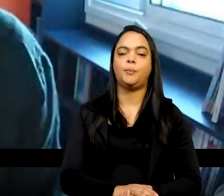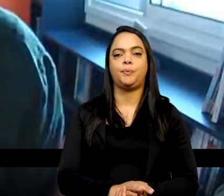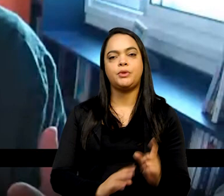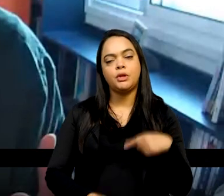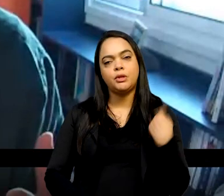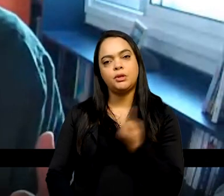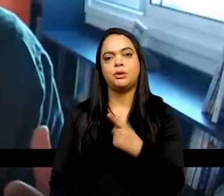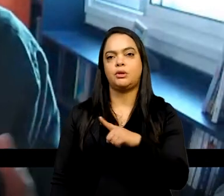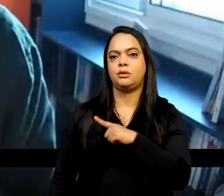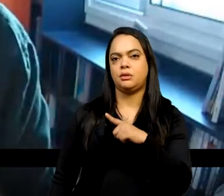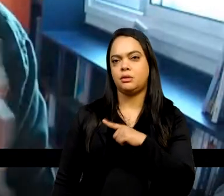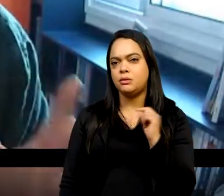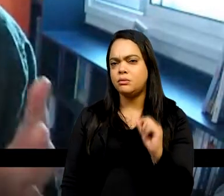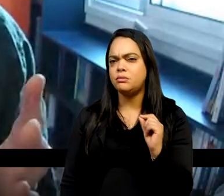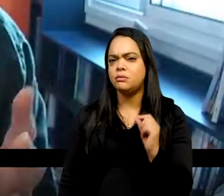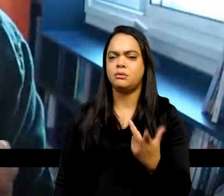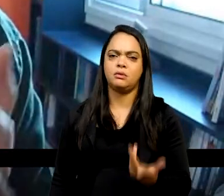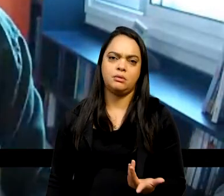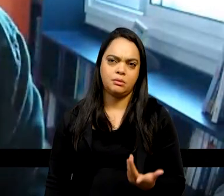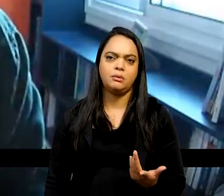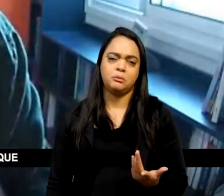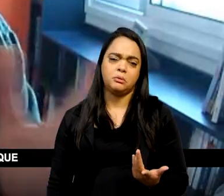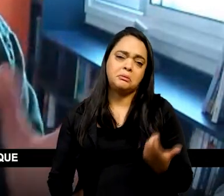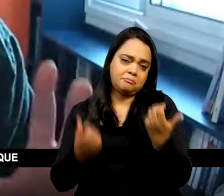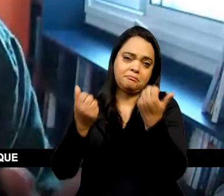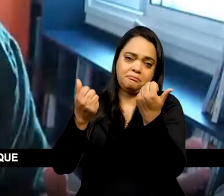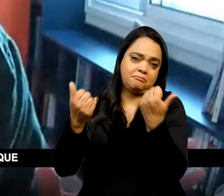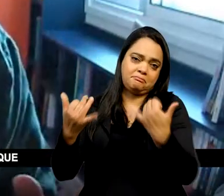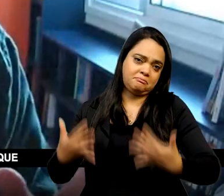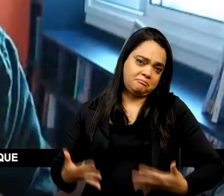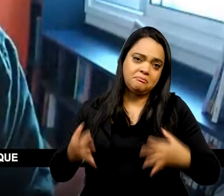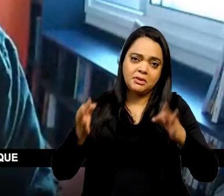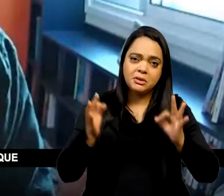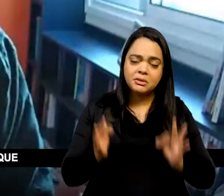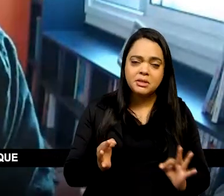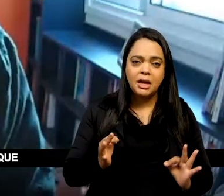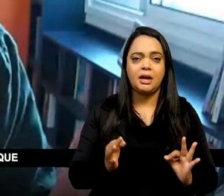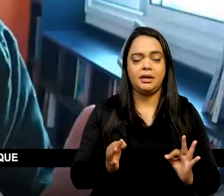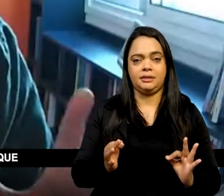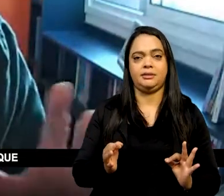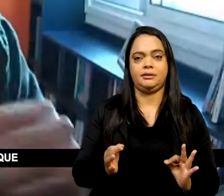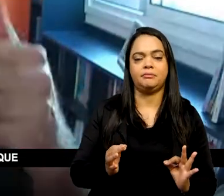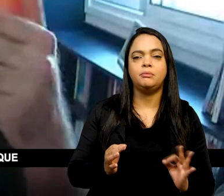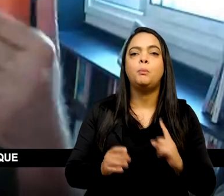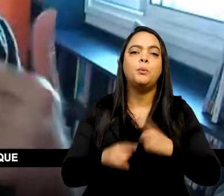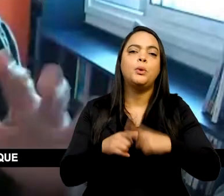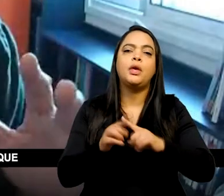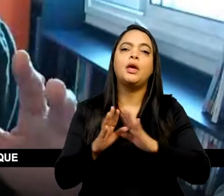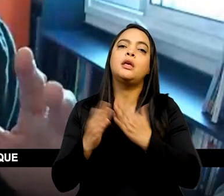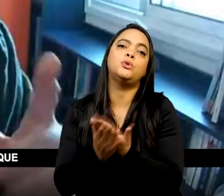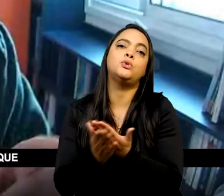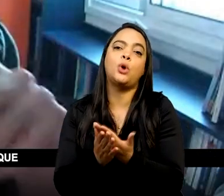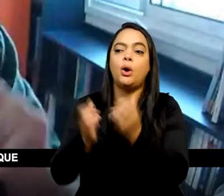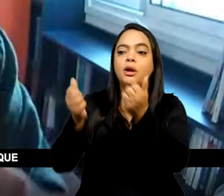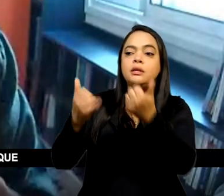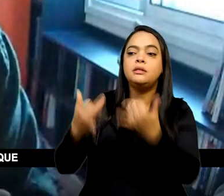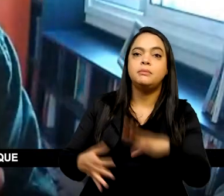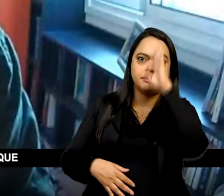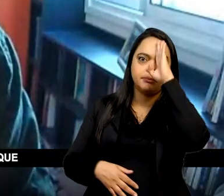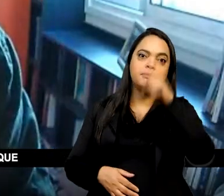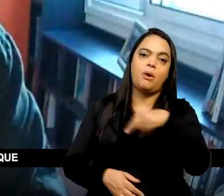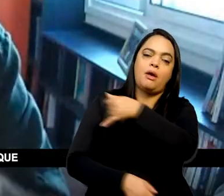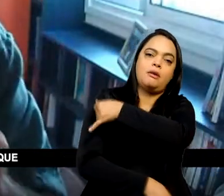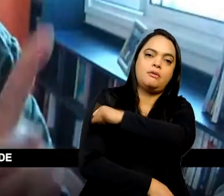digamos, das assimetrias justificáveis dessa historiografia dos saberes escolares. Mas, a partir daí, existem